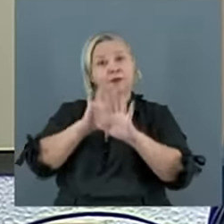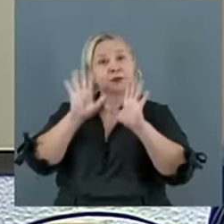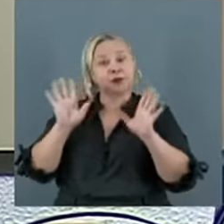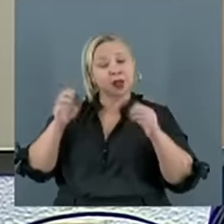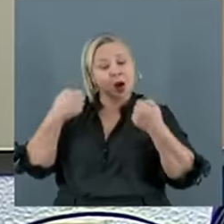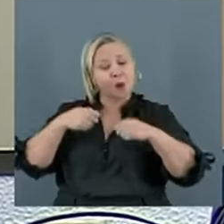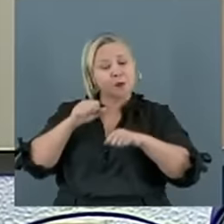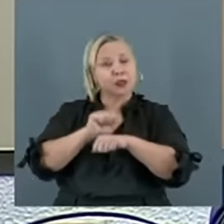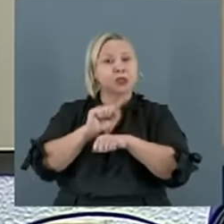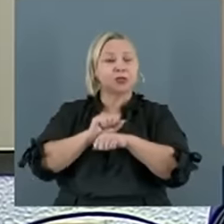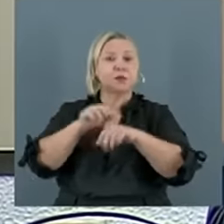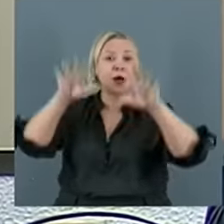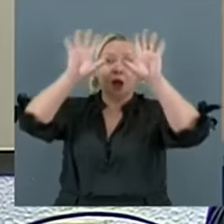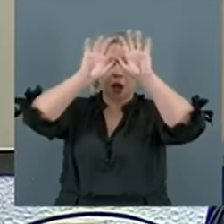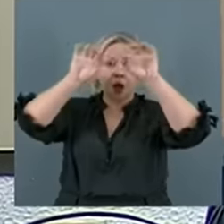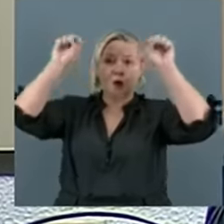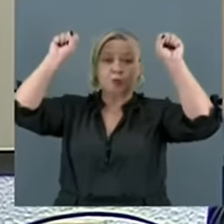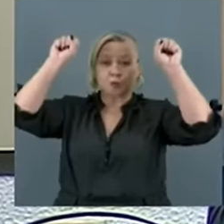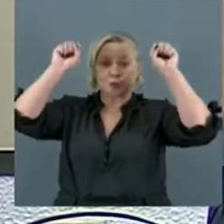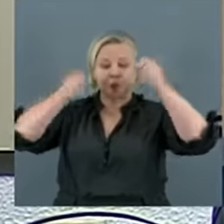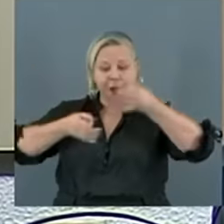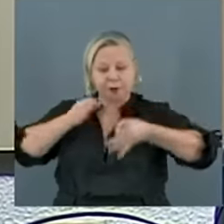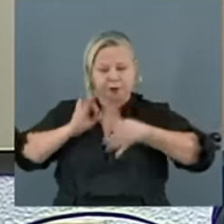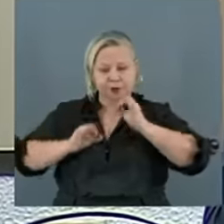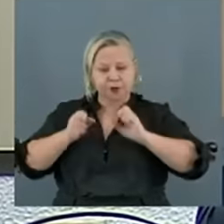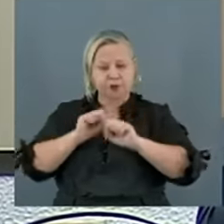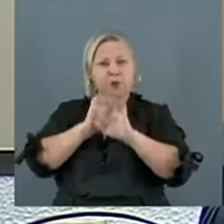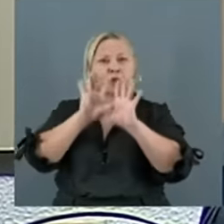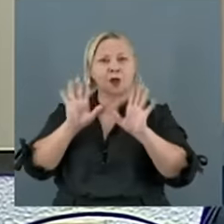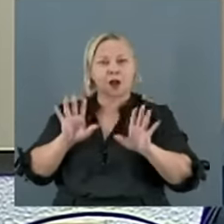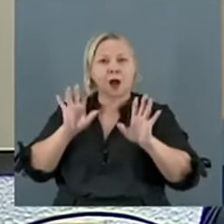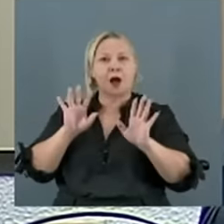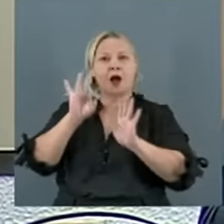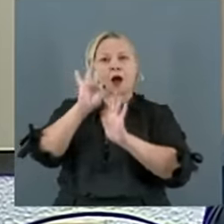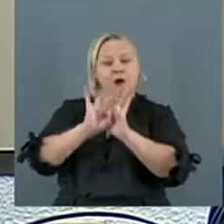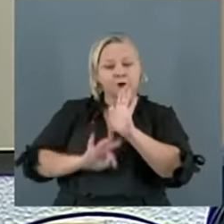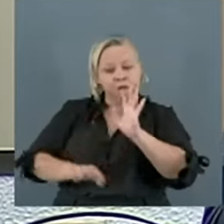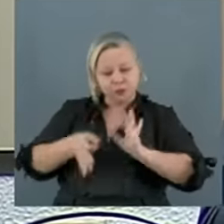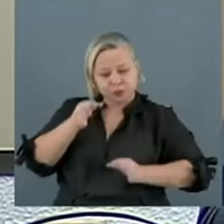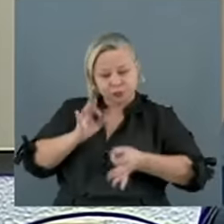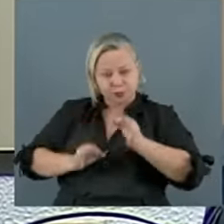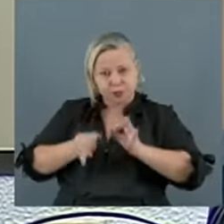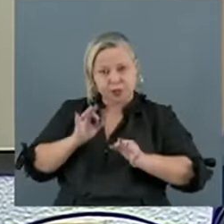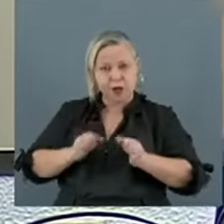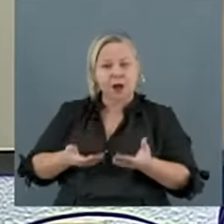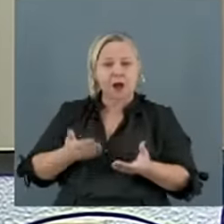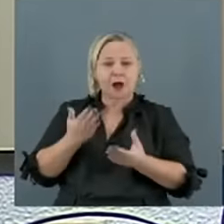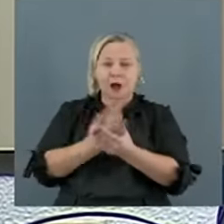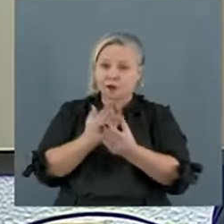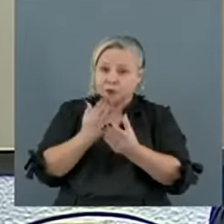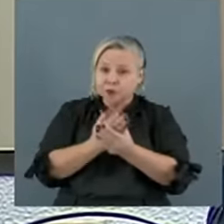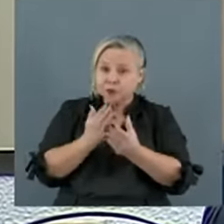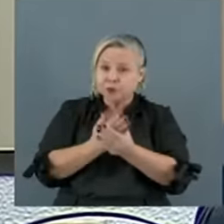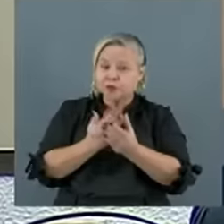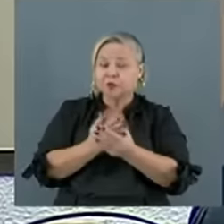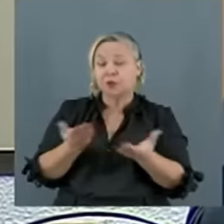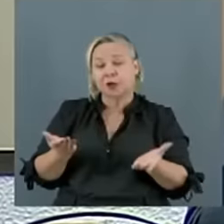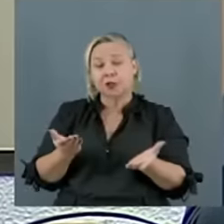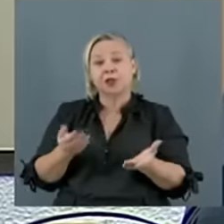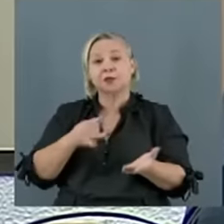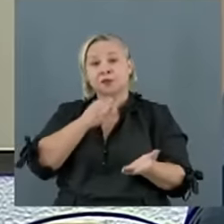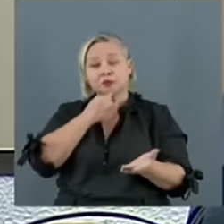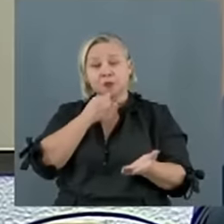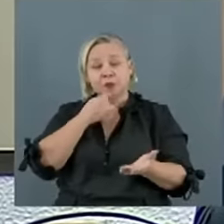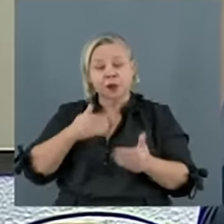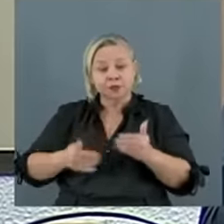preciso esperar o Supremo julgar. Eu estou, obviamente, porque a matéria está judicializada, a eliminada é ferida, há um relator. É